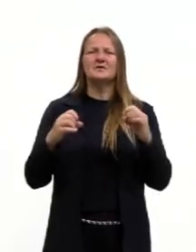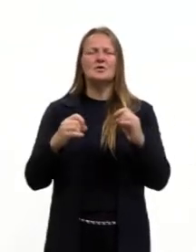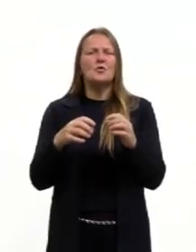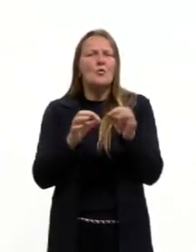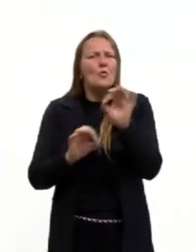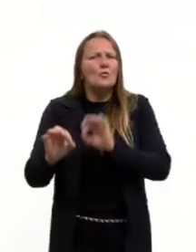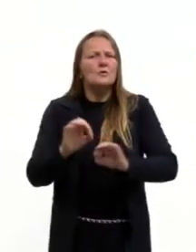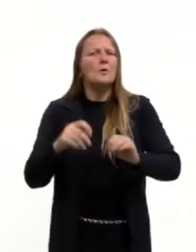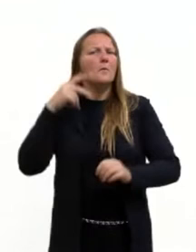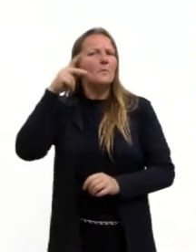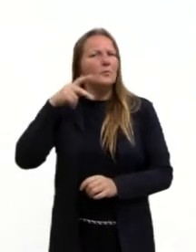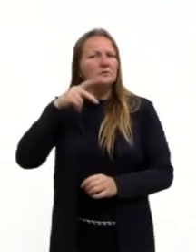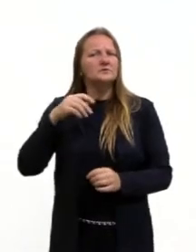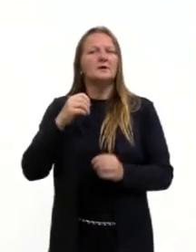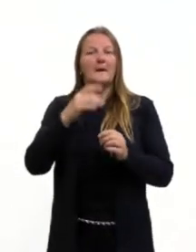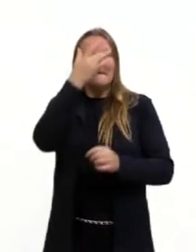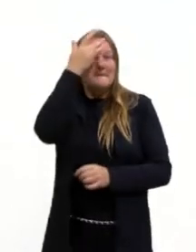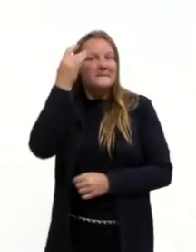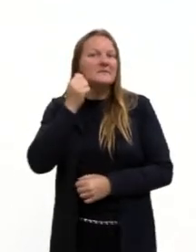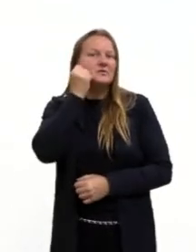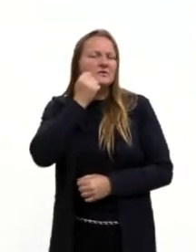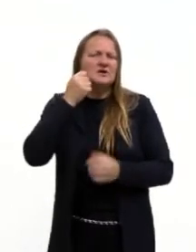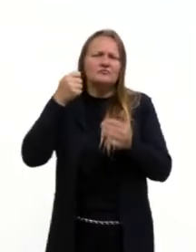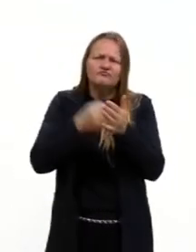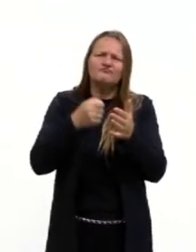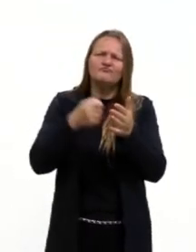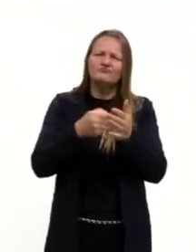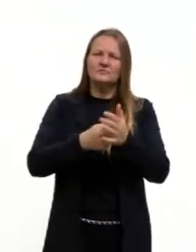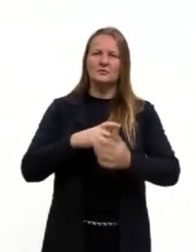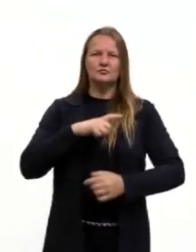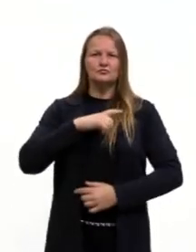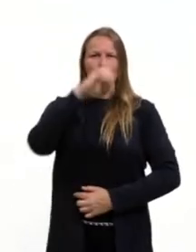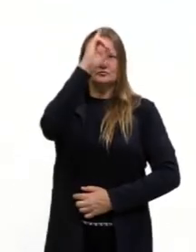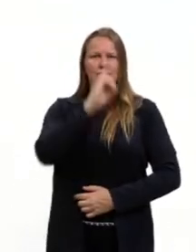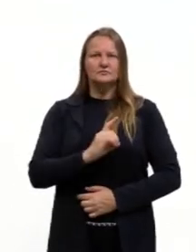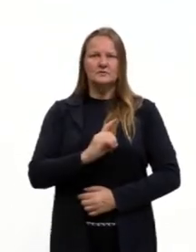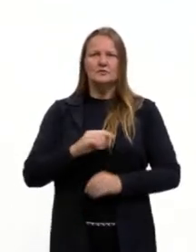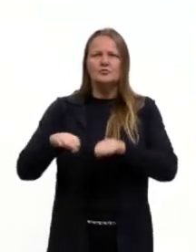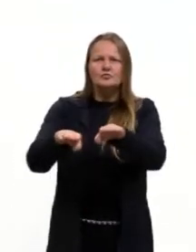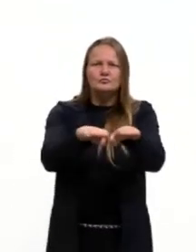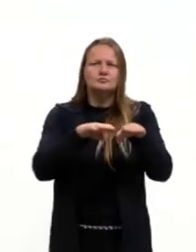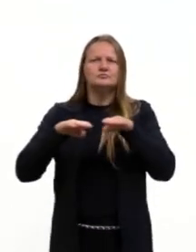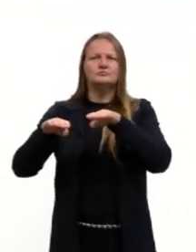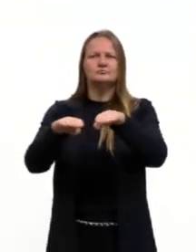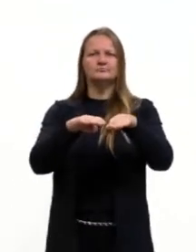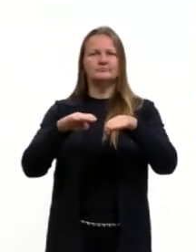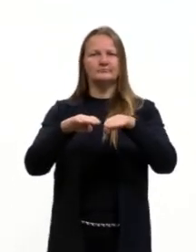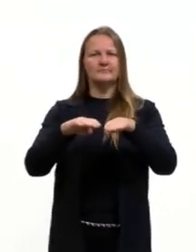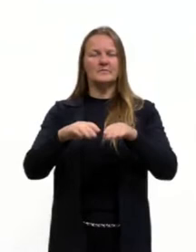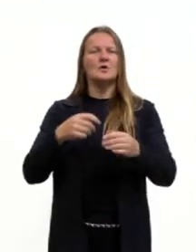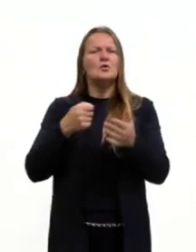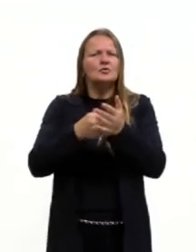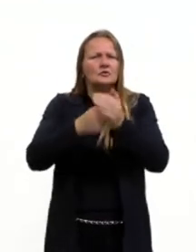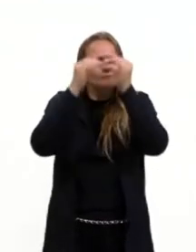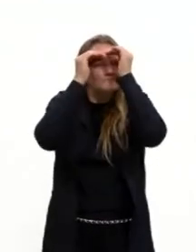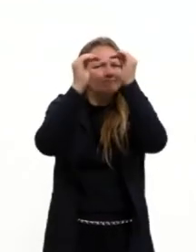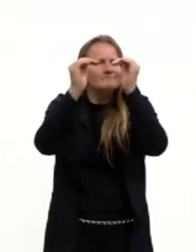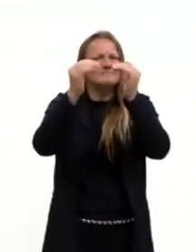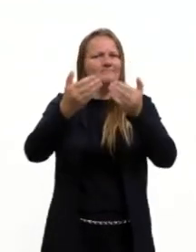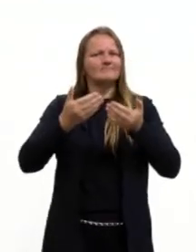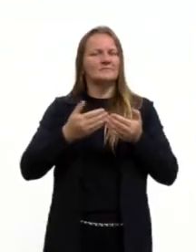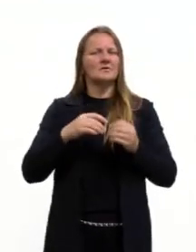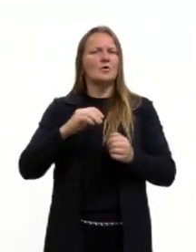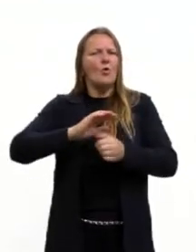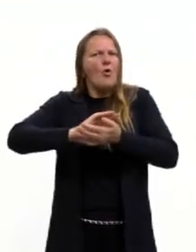políticas de pessoas negras lutando por mais direitos, lutando por igualdade, lutando pelo respeito, lutando contra o